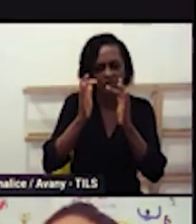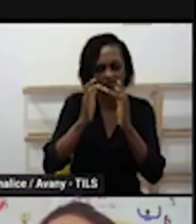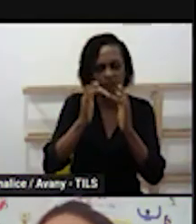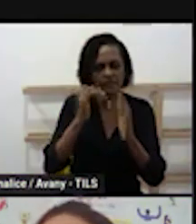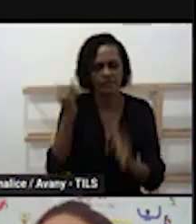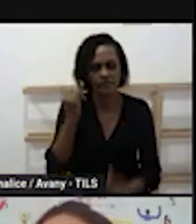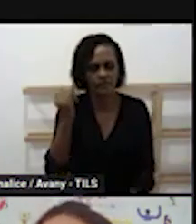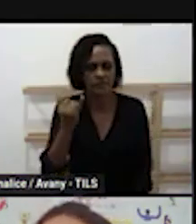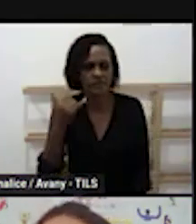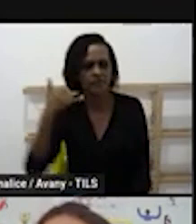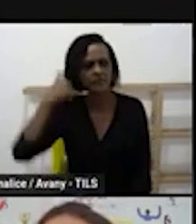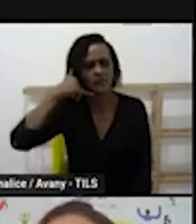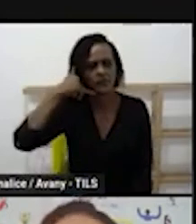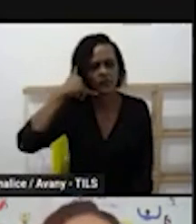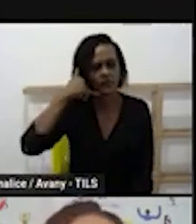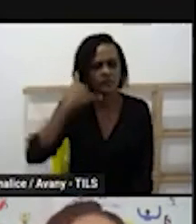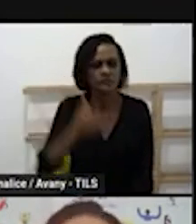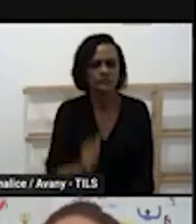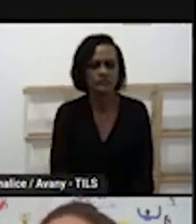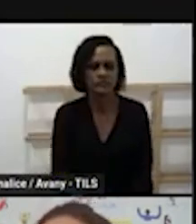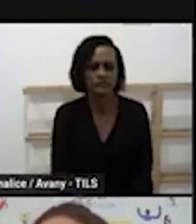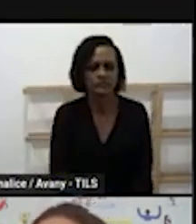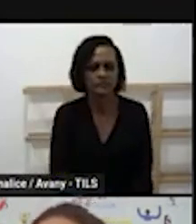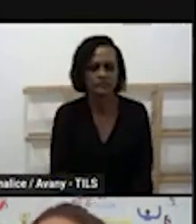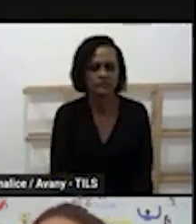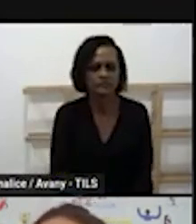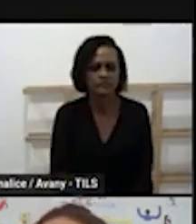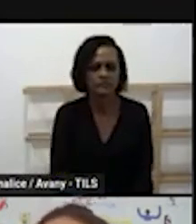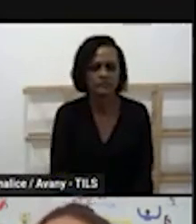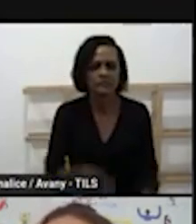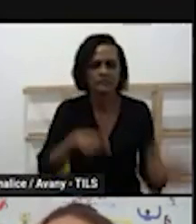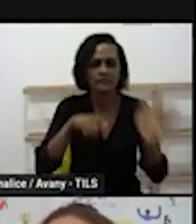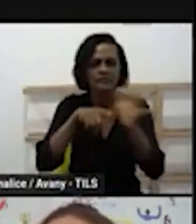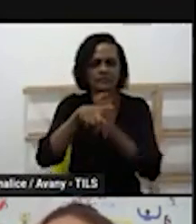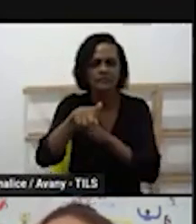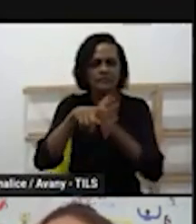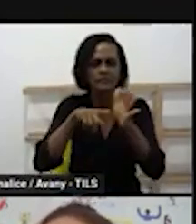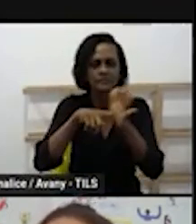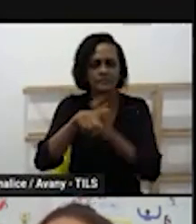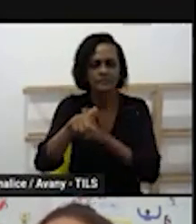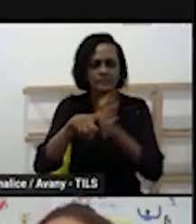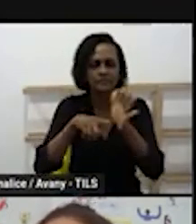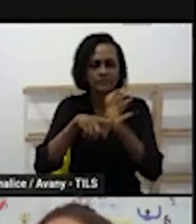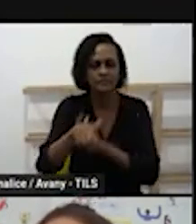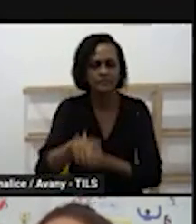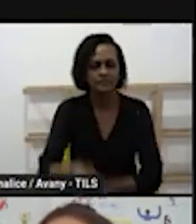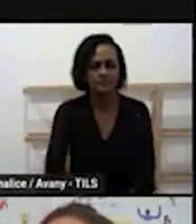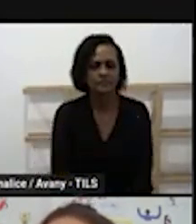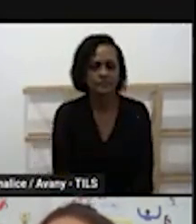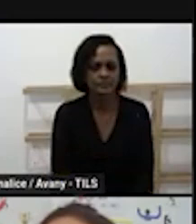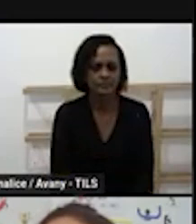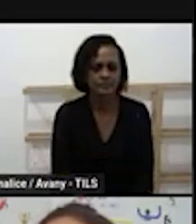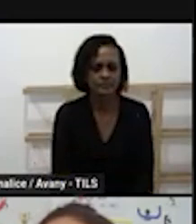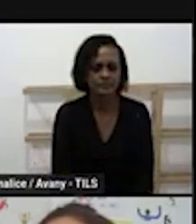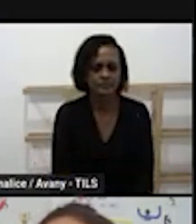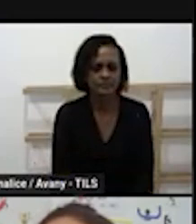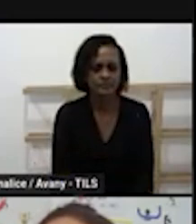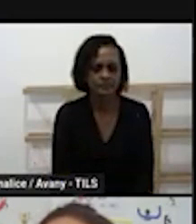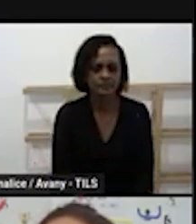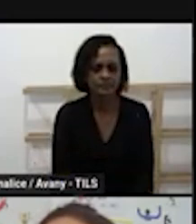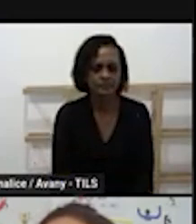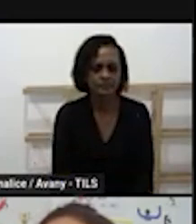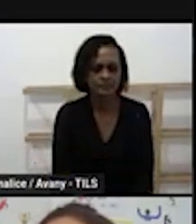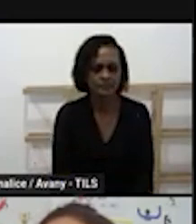então perguntando aqui a respeito do Joil Dalmeida está perguntando em relação a formação com o SAMU primeiro